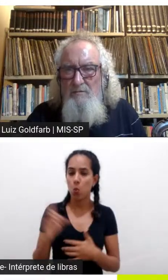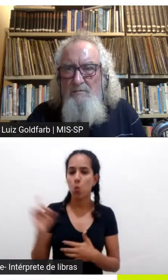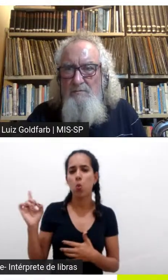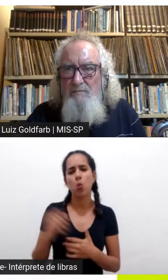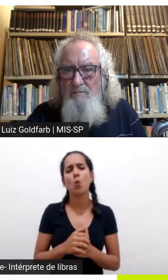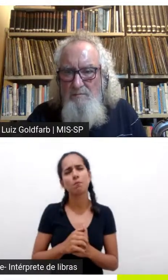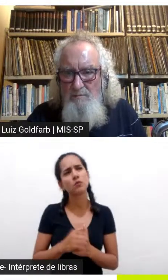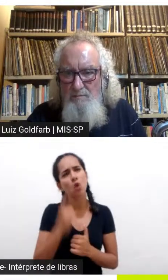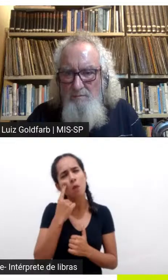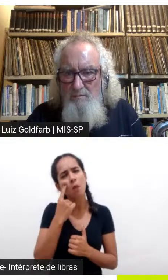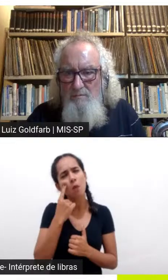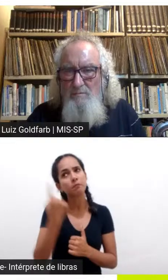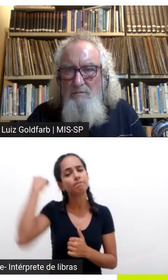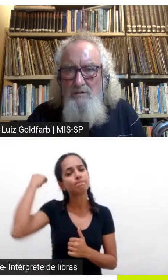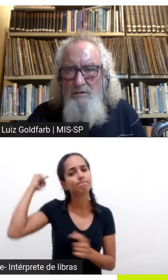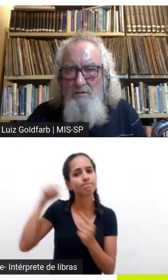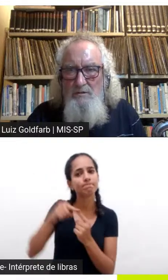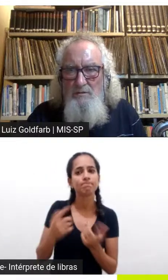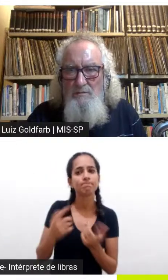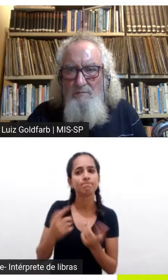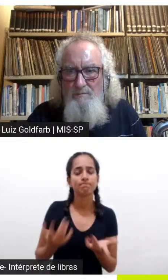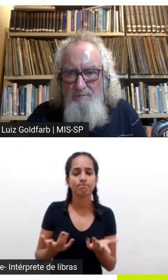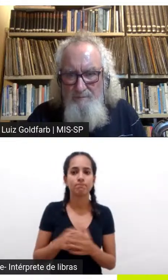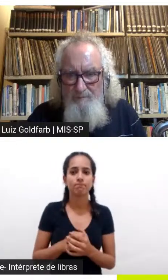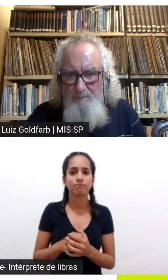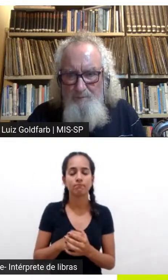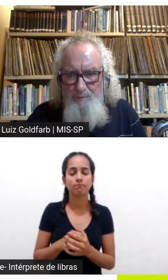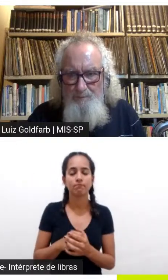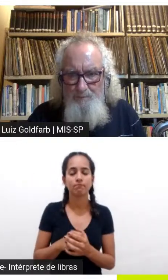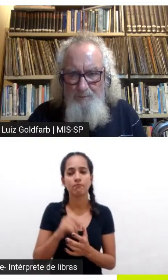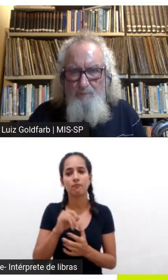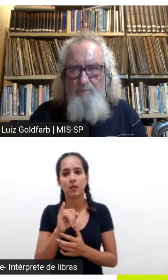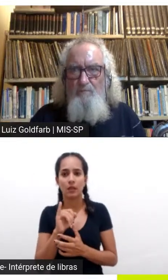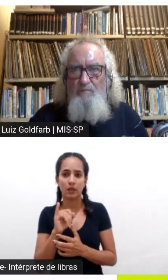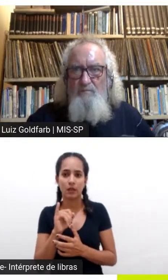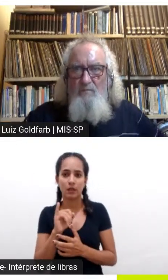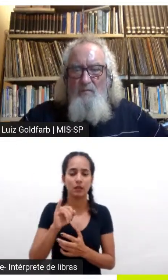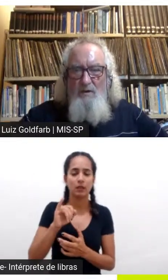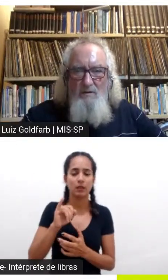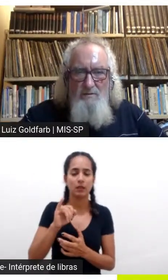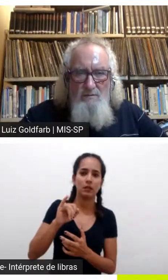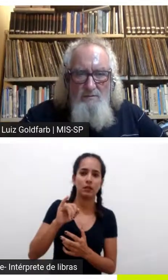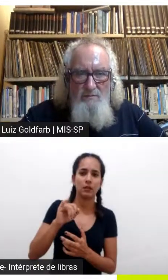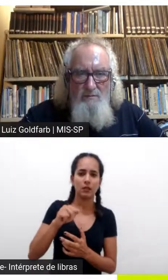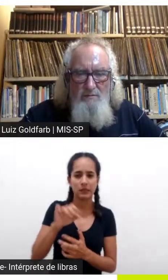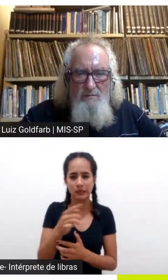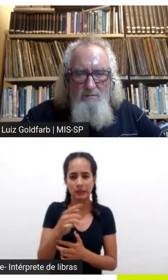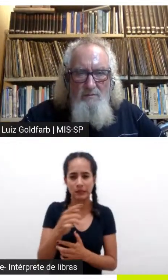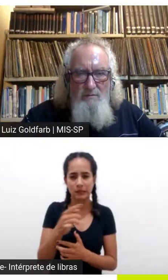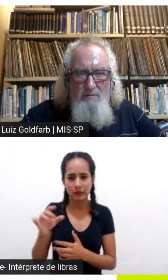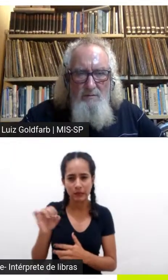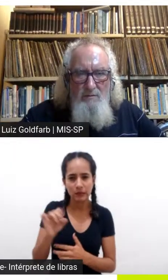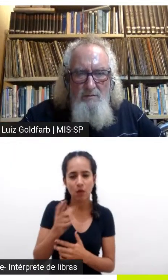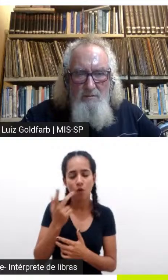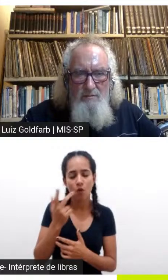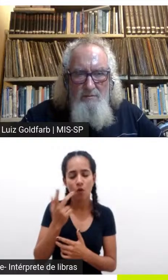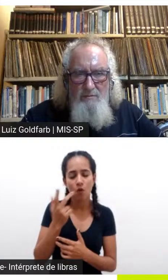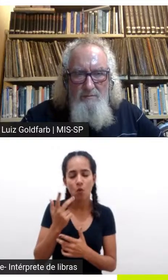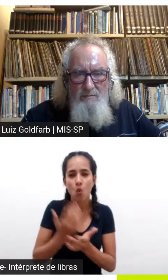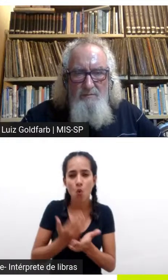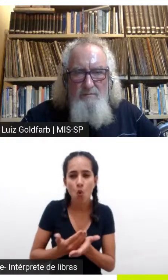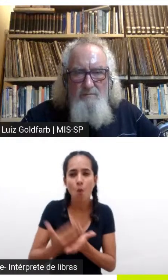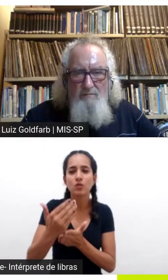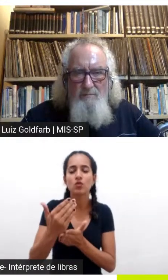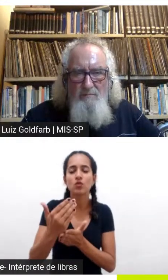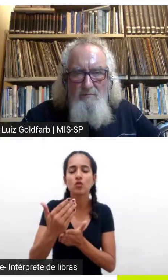o ápice da inquisição foi quando o renascimento começou né